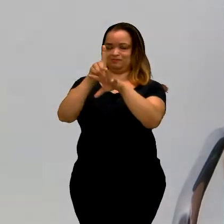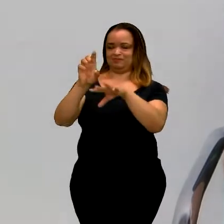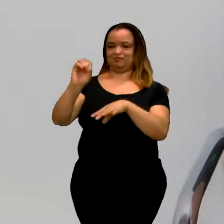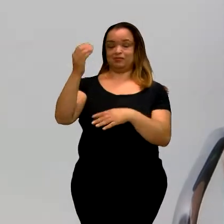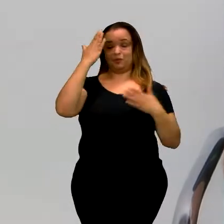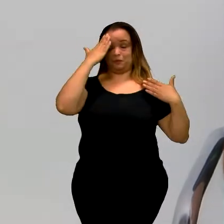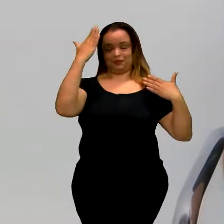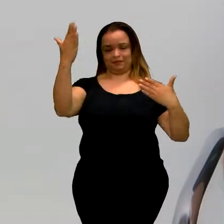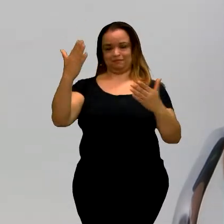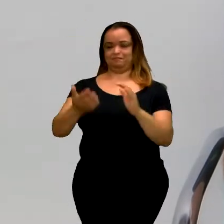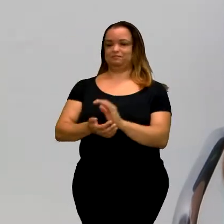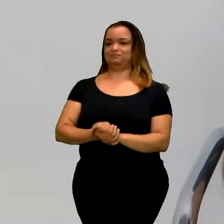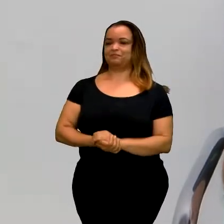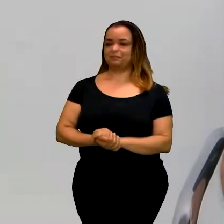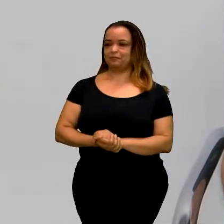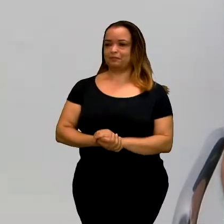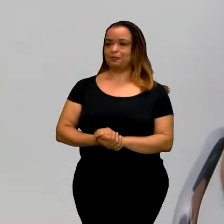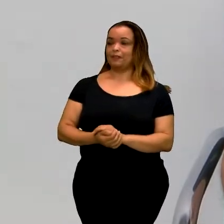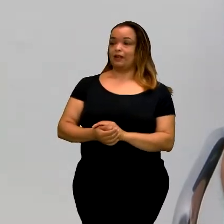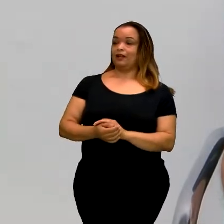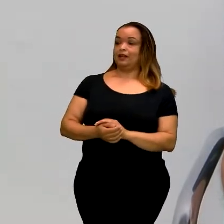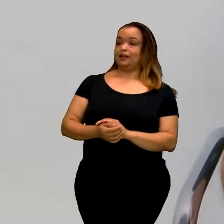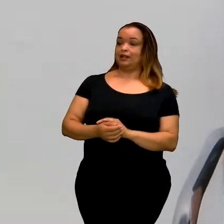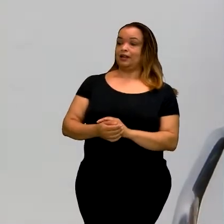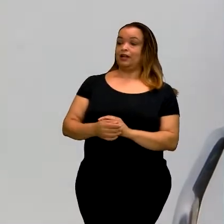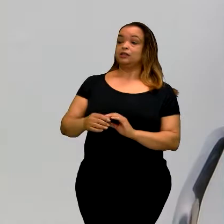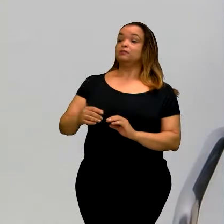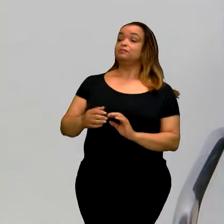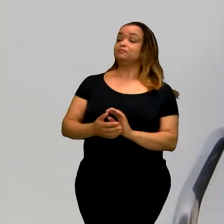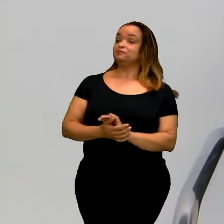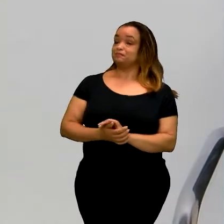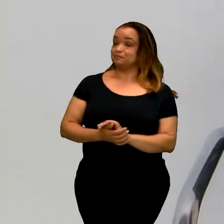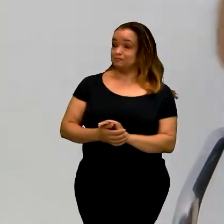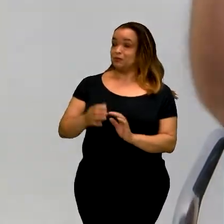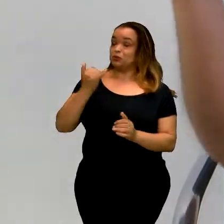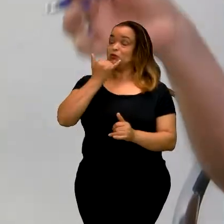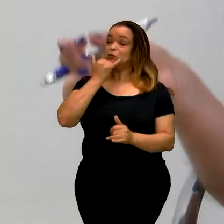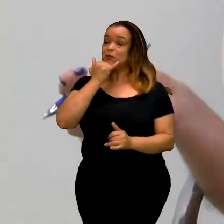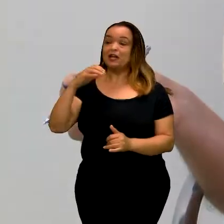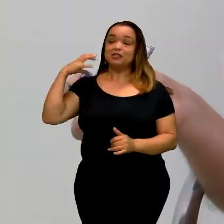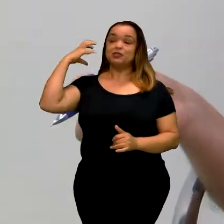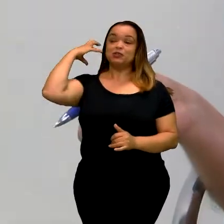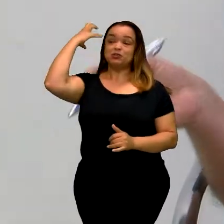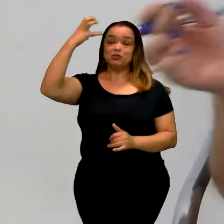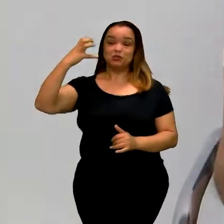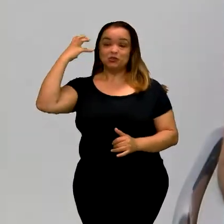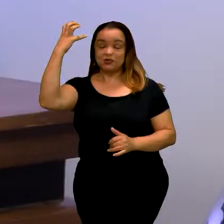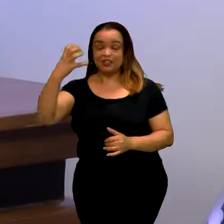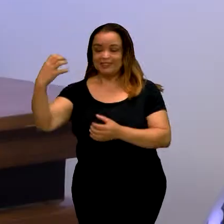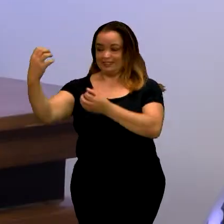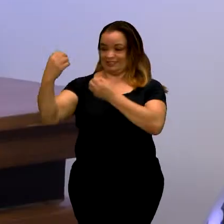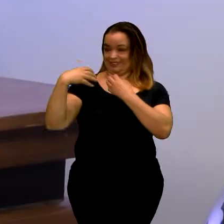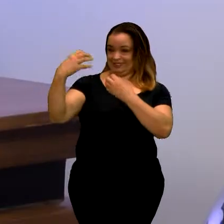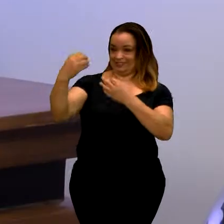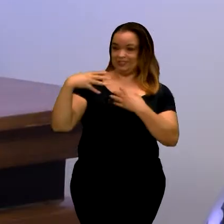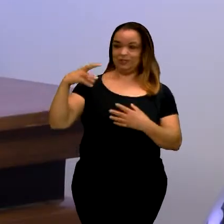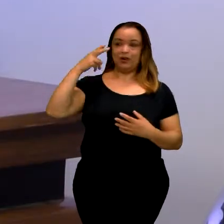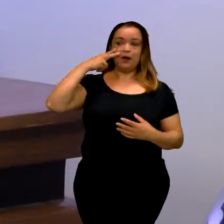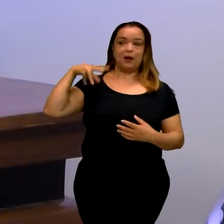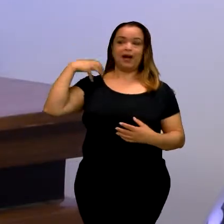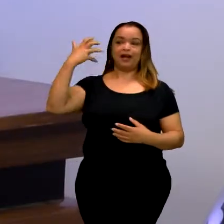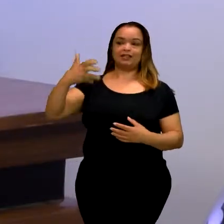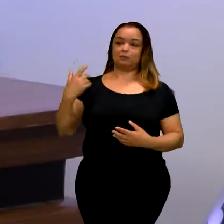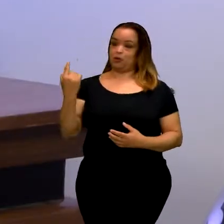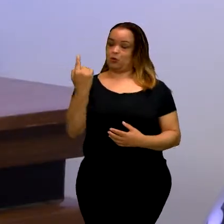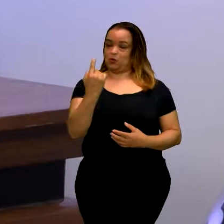aqui com a gente. Ela foi sua professora, é isso? Aliás, você foi professora da Ana Paula. Exatamente. A Ana Paula